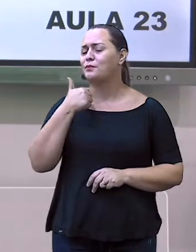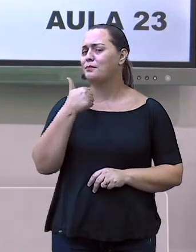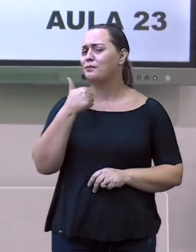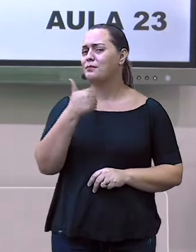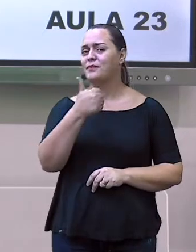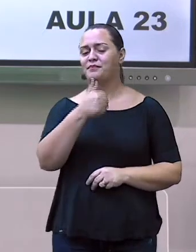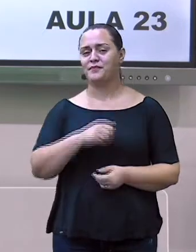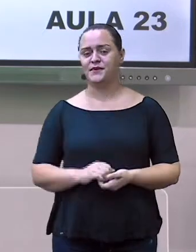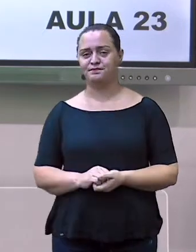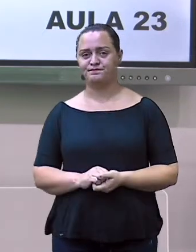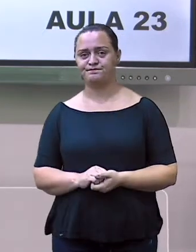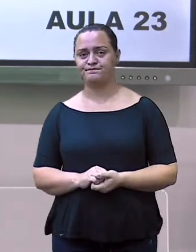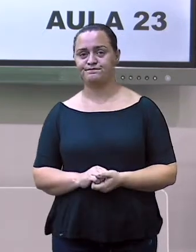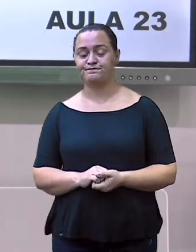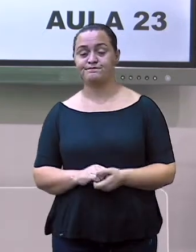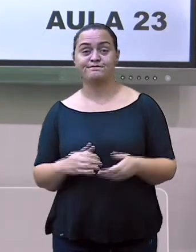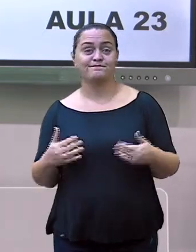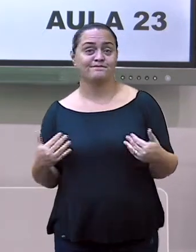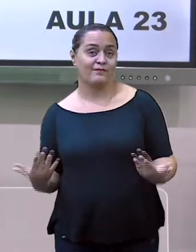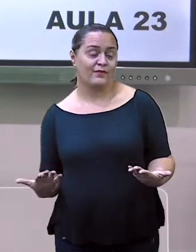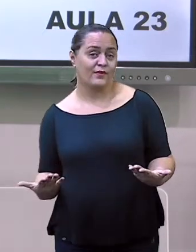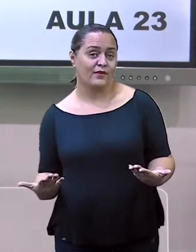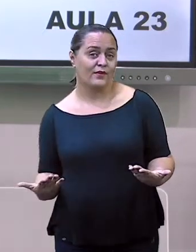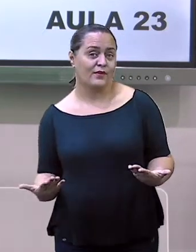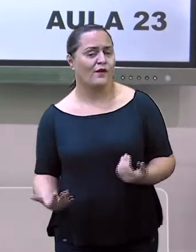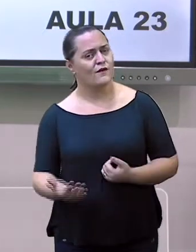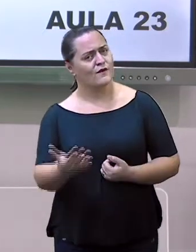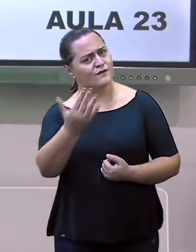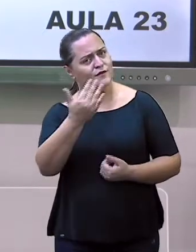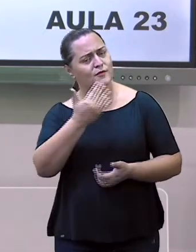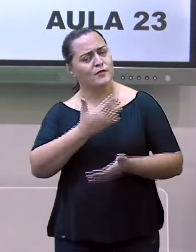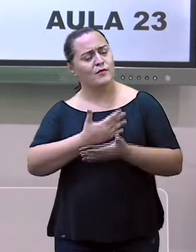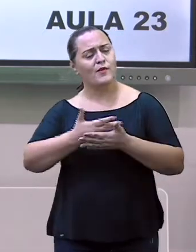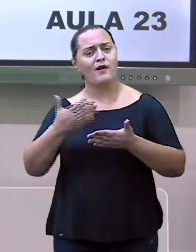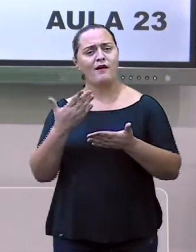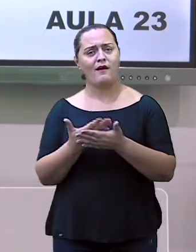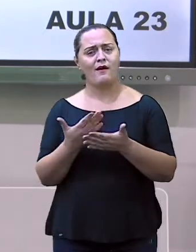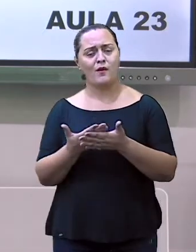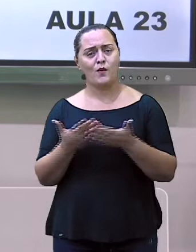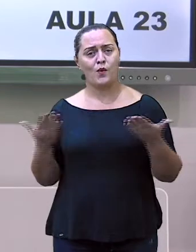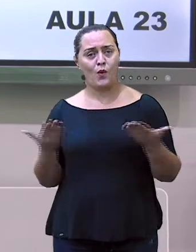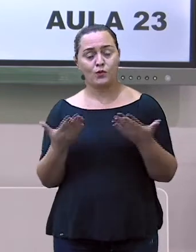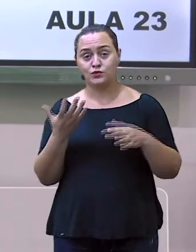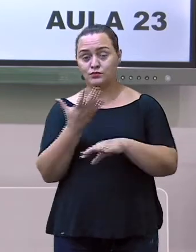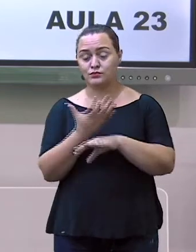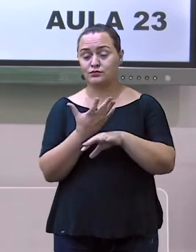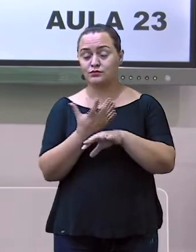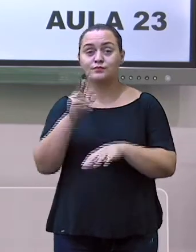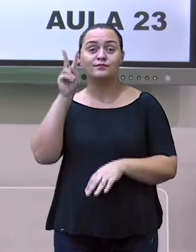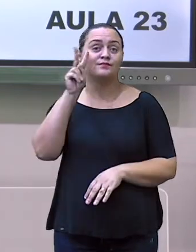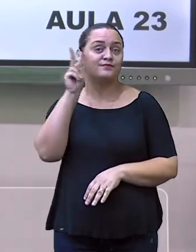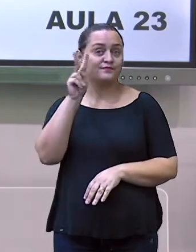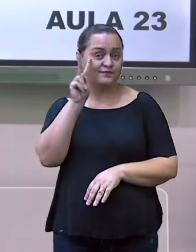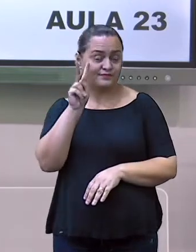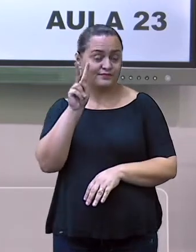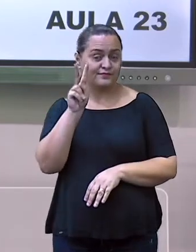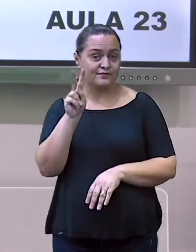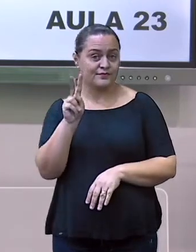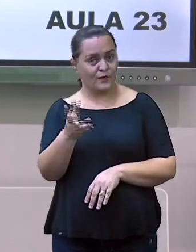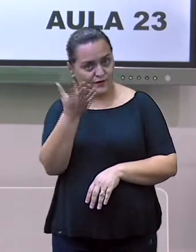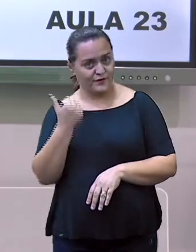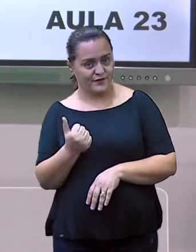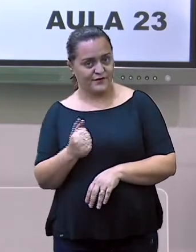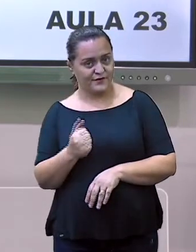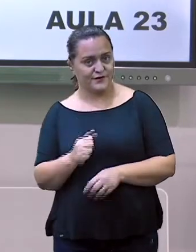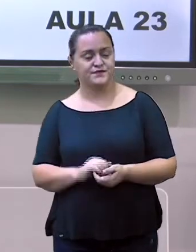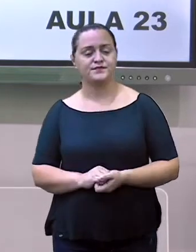E aí, vamos para mais uma aula do componente curricular História aqui na TV Educação? vamos lá?